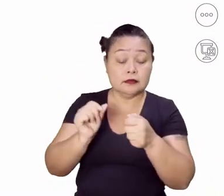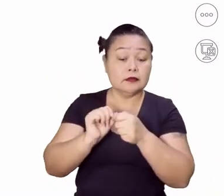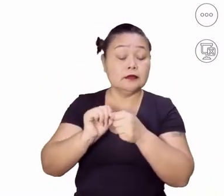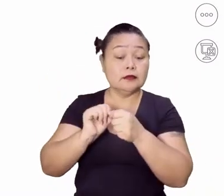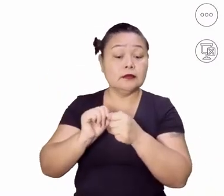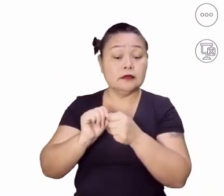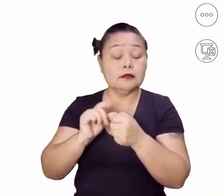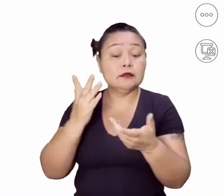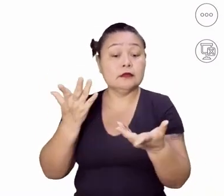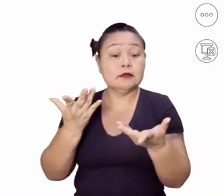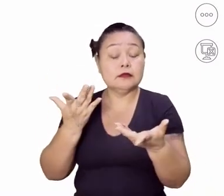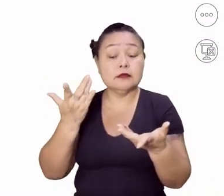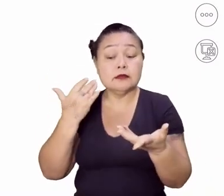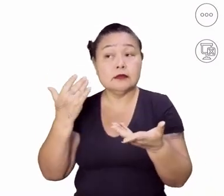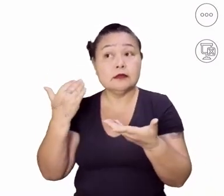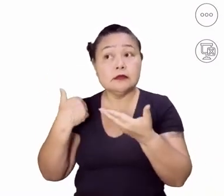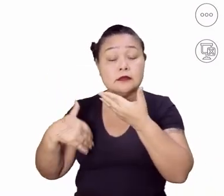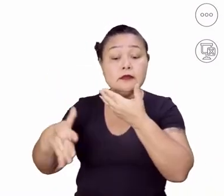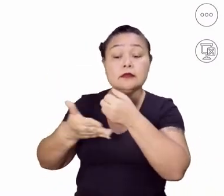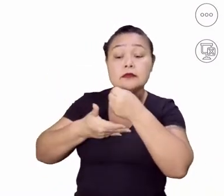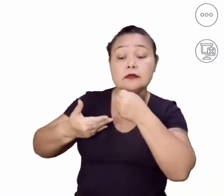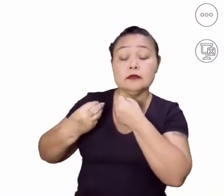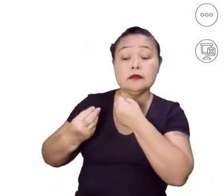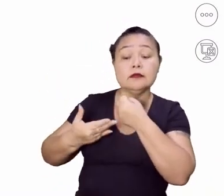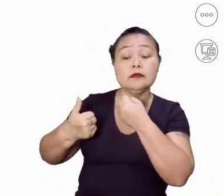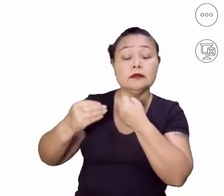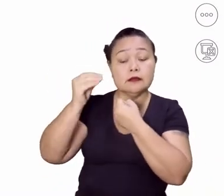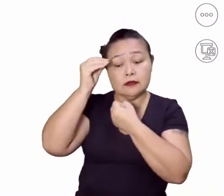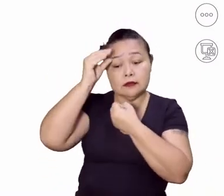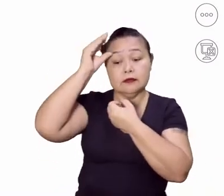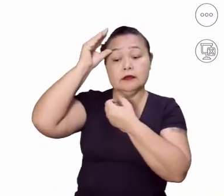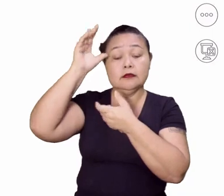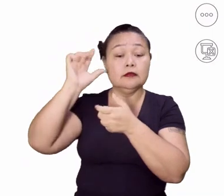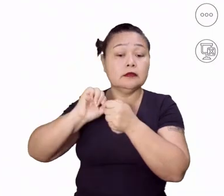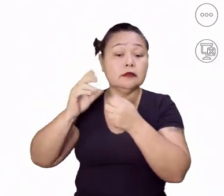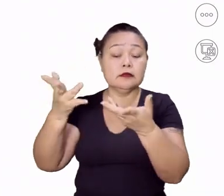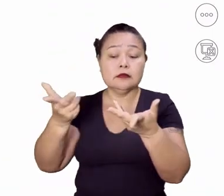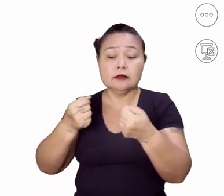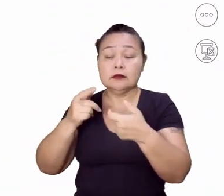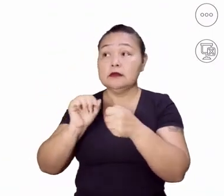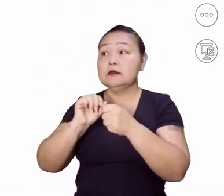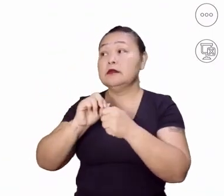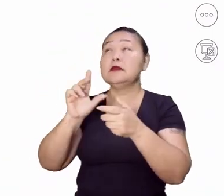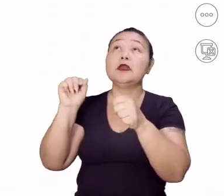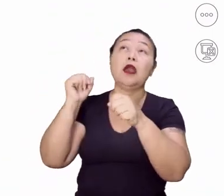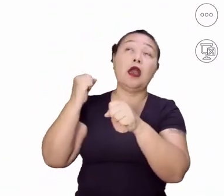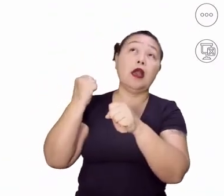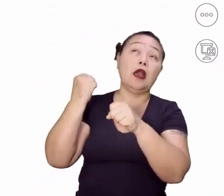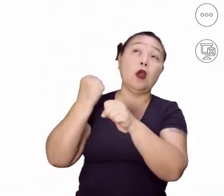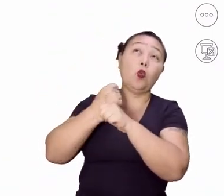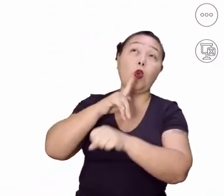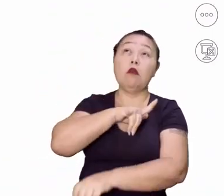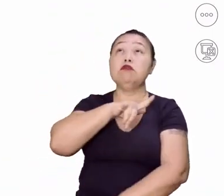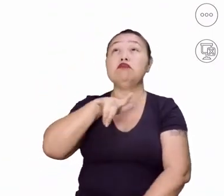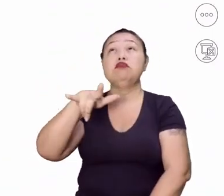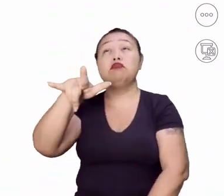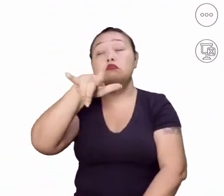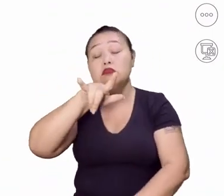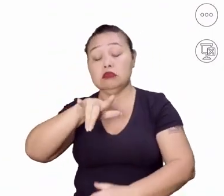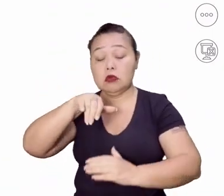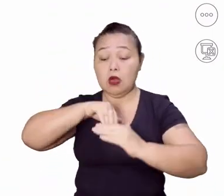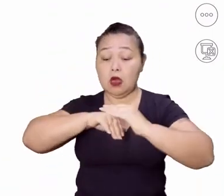elas passam pelos conhecimentos básicos. Não tô falando de habilidade de construir um avião, de fazer um